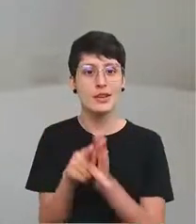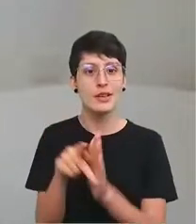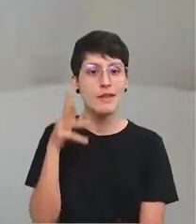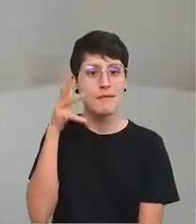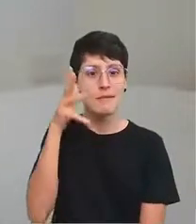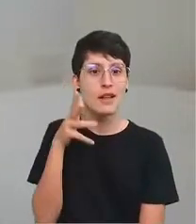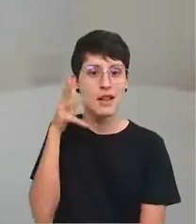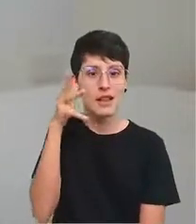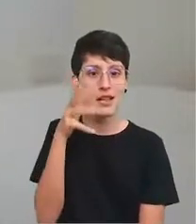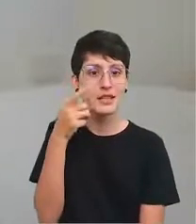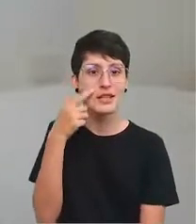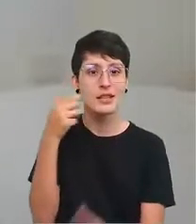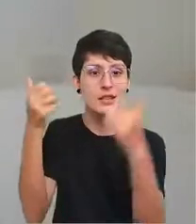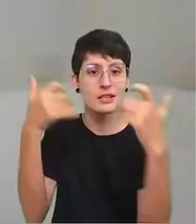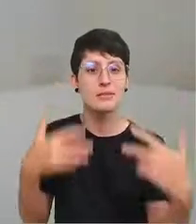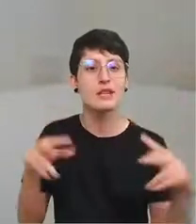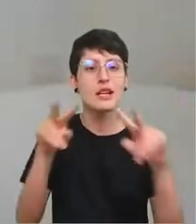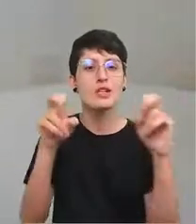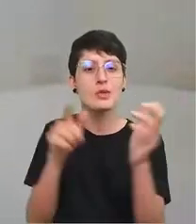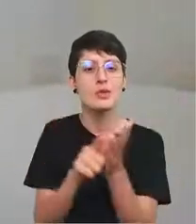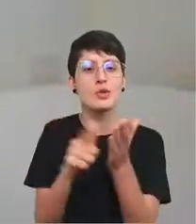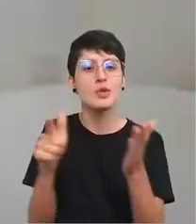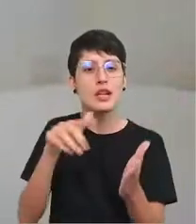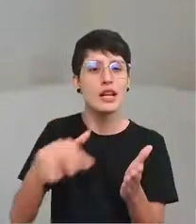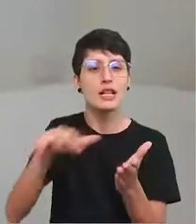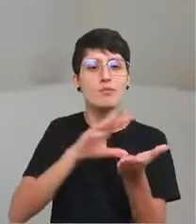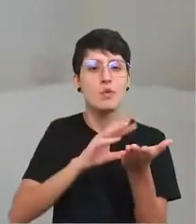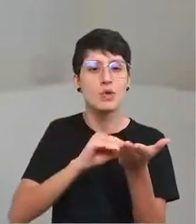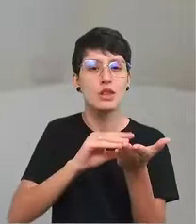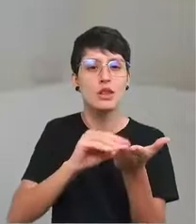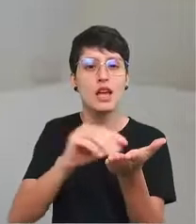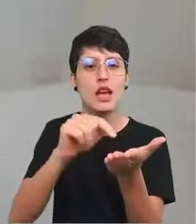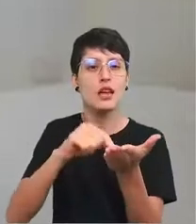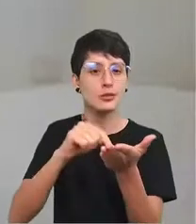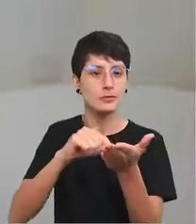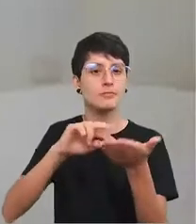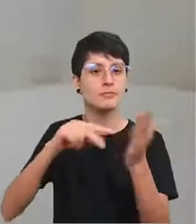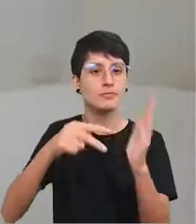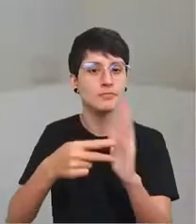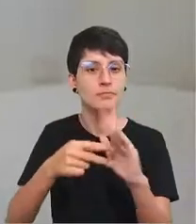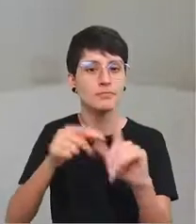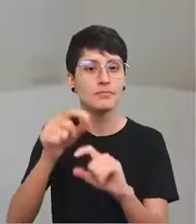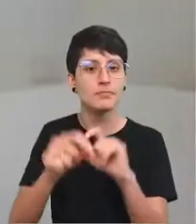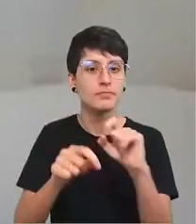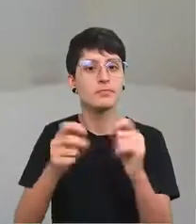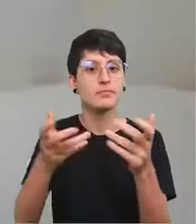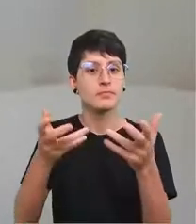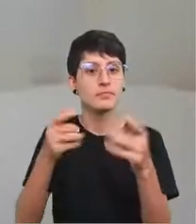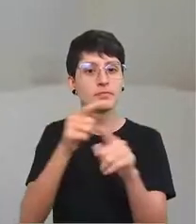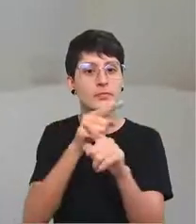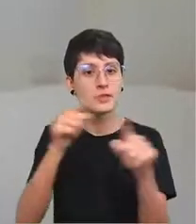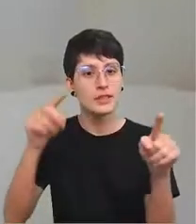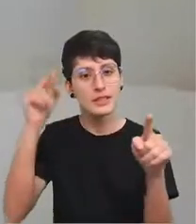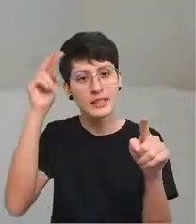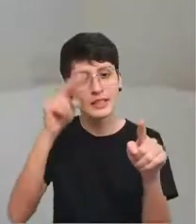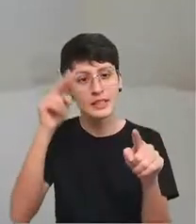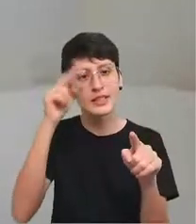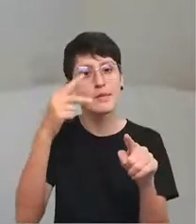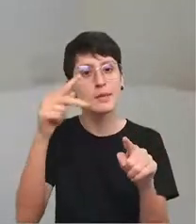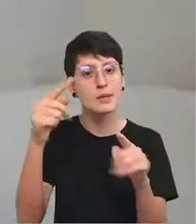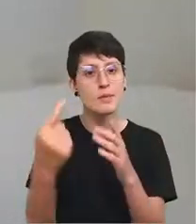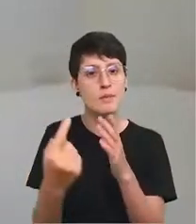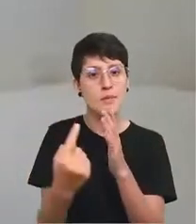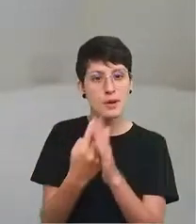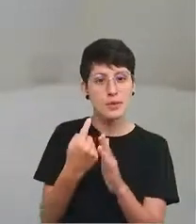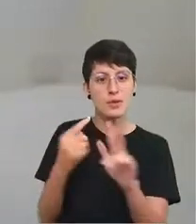vou falar mais sobre o jornalismo de dados em geral. Entretanto, eu gostaria que vocês lembrem de suas perguntas sobre